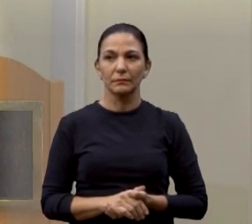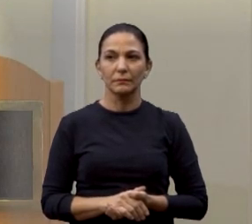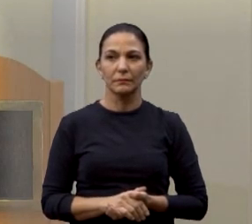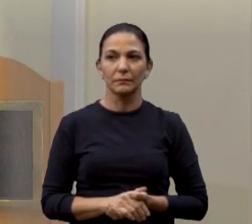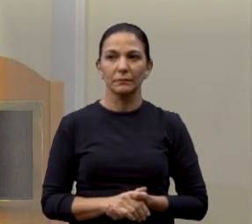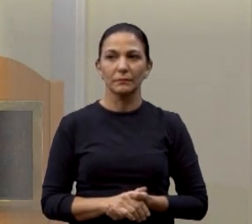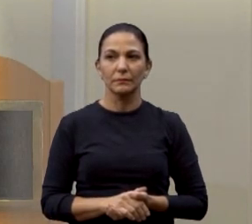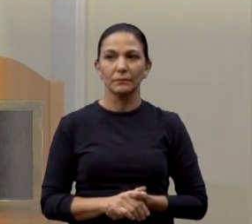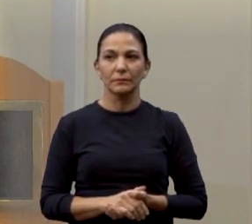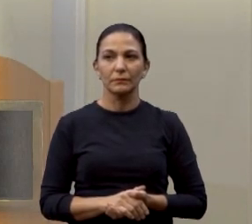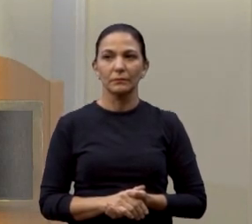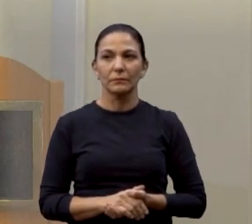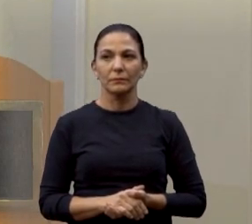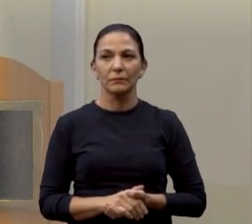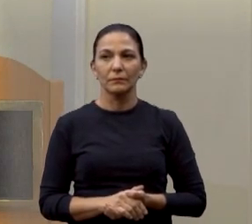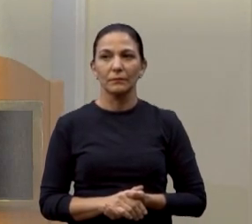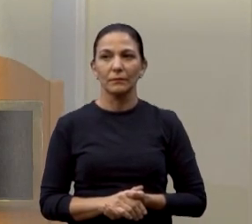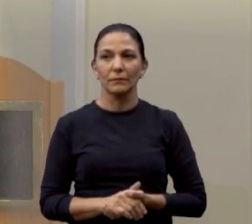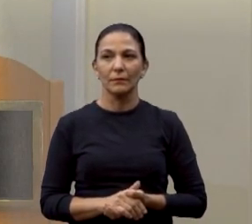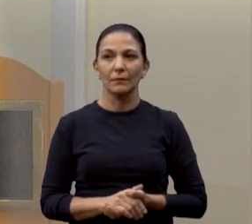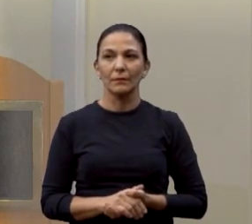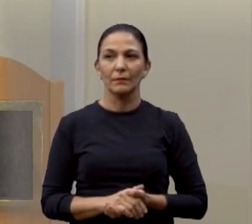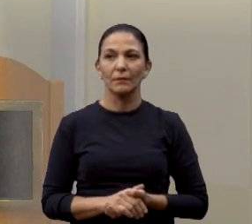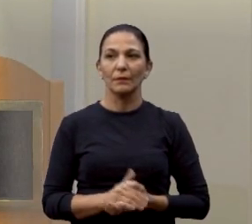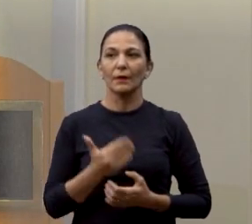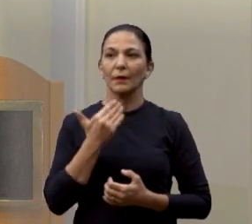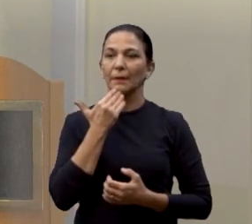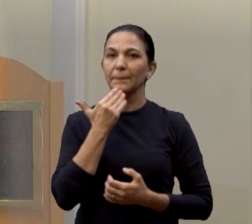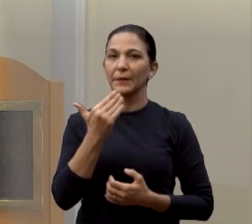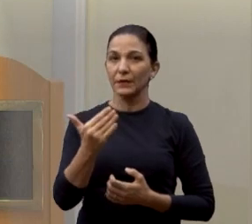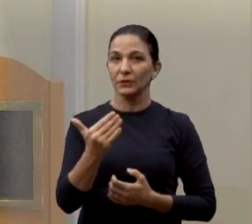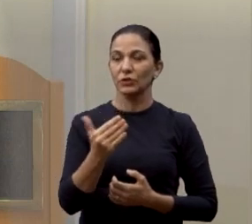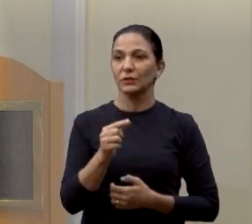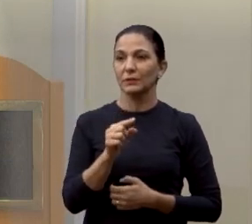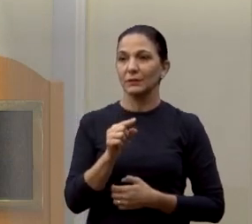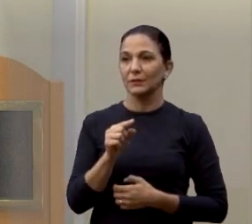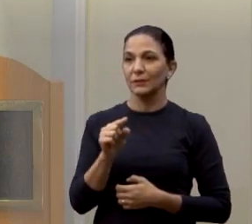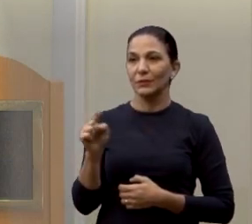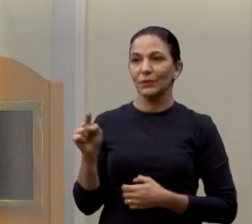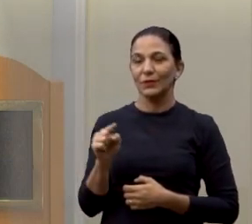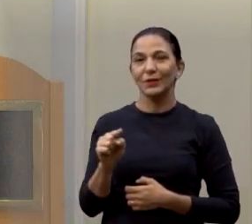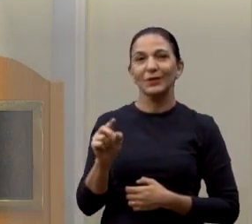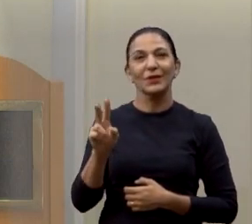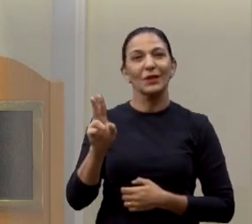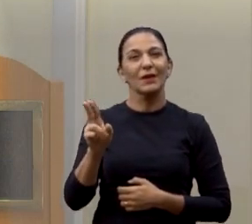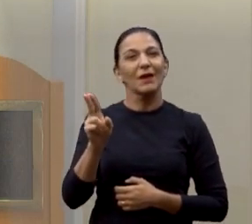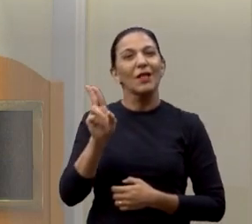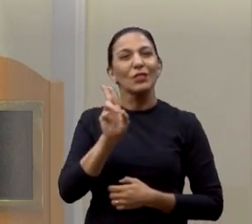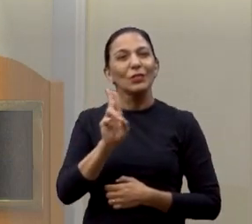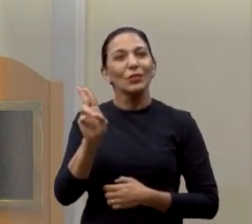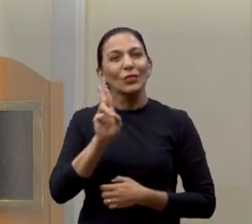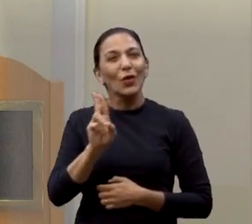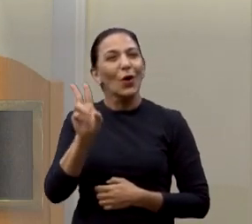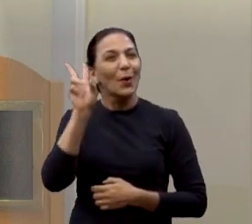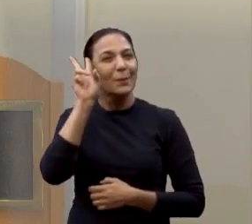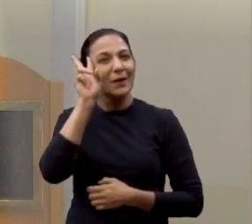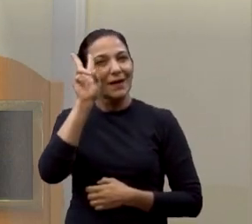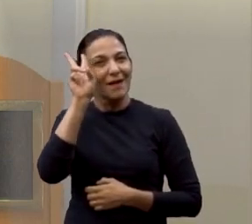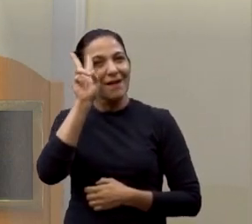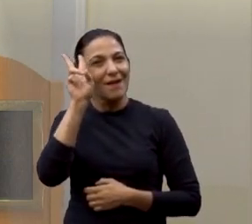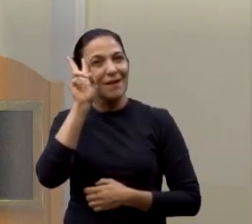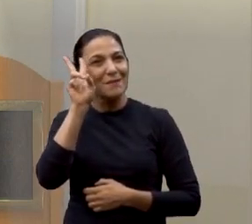pedir ao Vitor, ao Evandro, hoje lembrando o nome dos dois aí, não é mais a Mari.